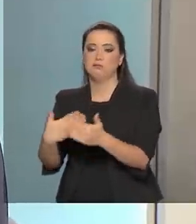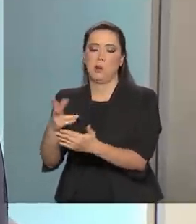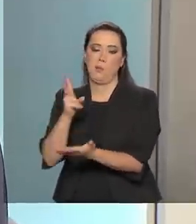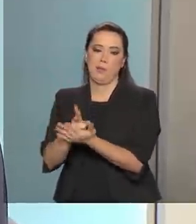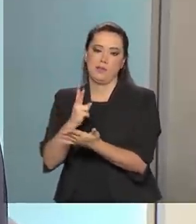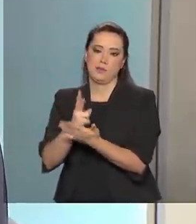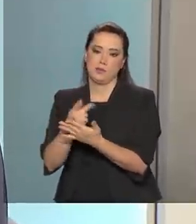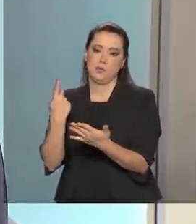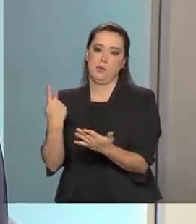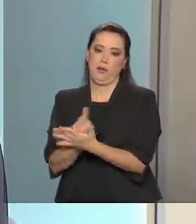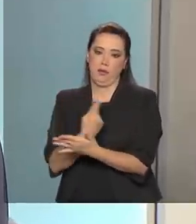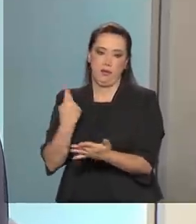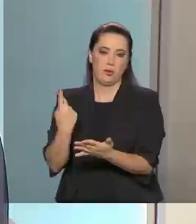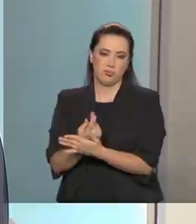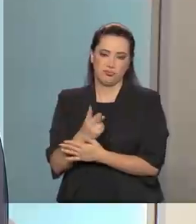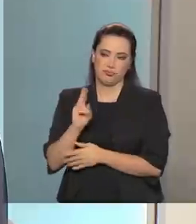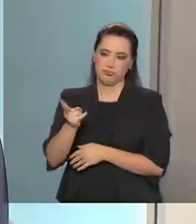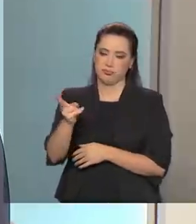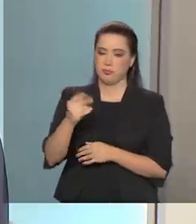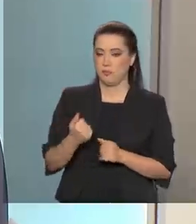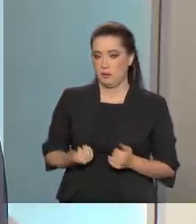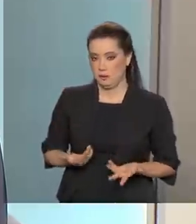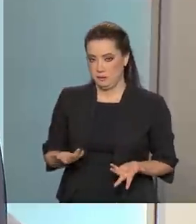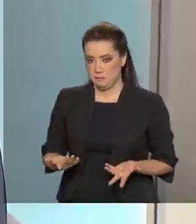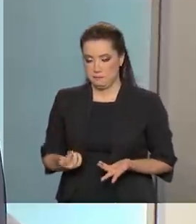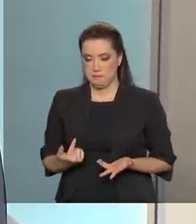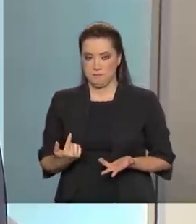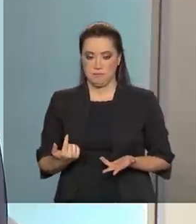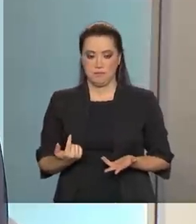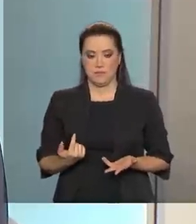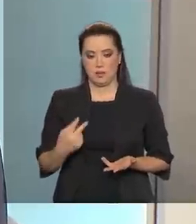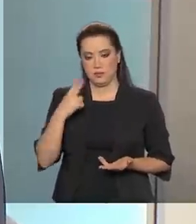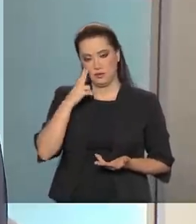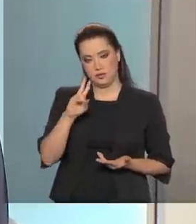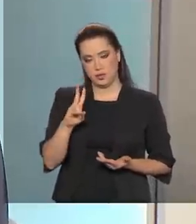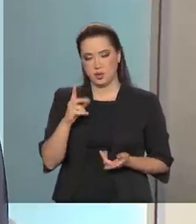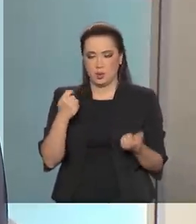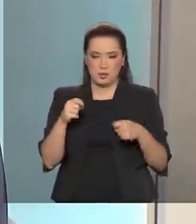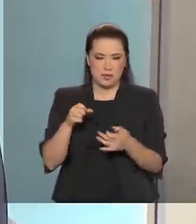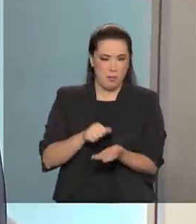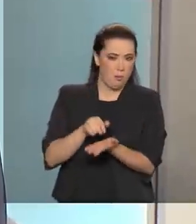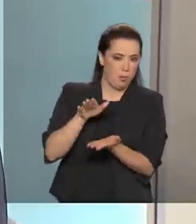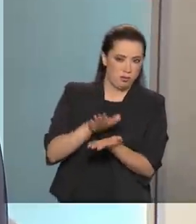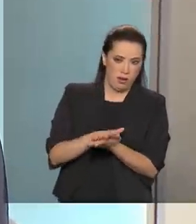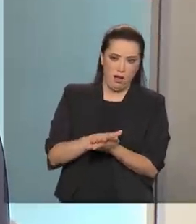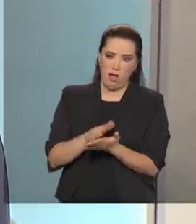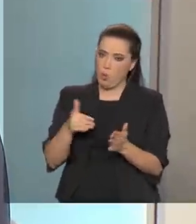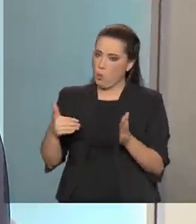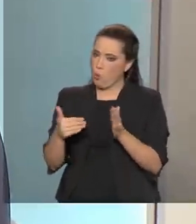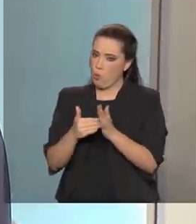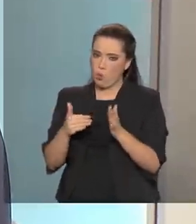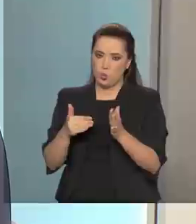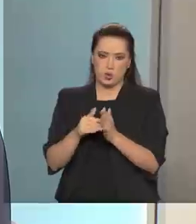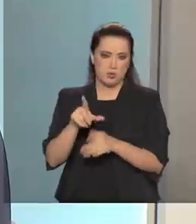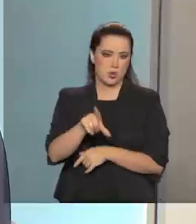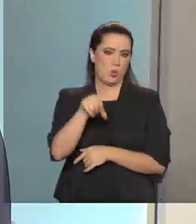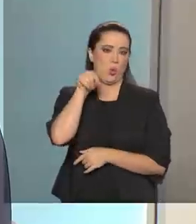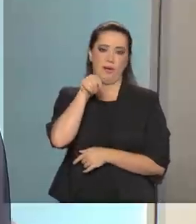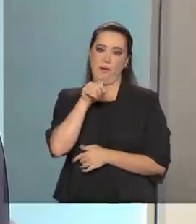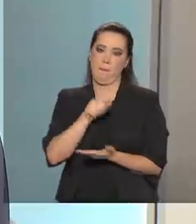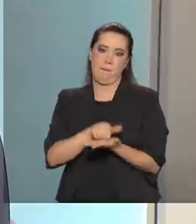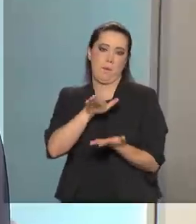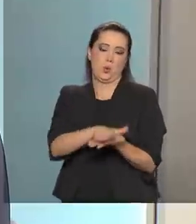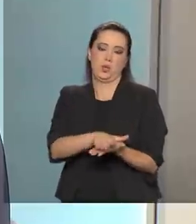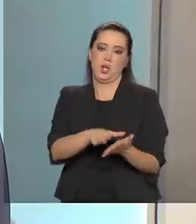um recurso sem fim. Eu acho que não é pela sanção, acho que a sanção é aquele último recurso que nós